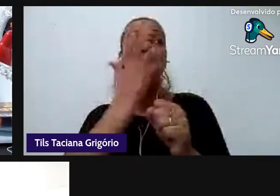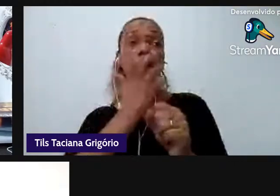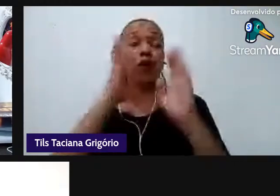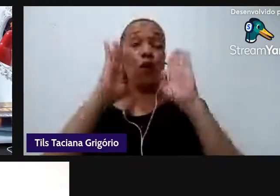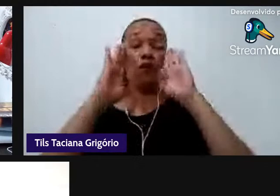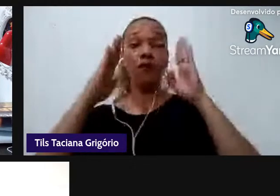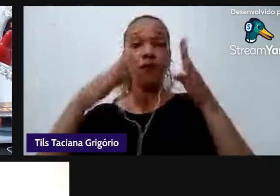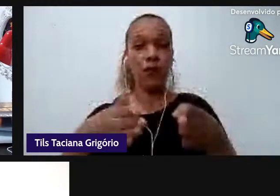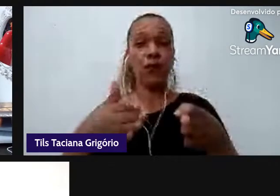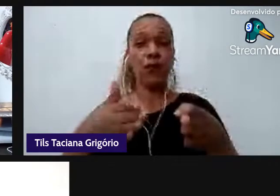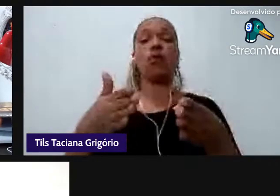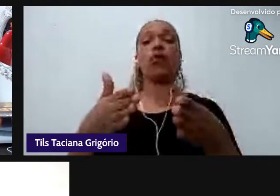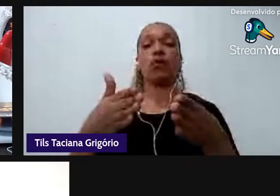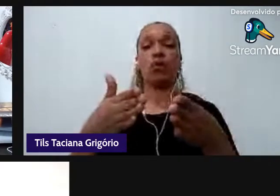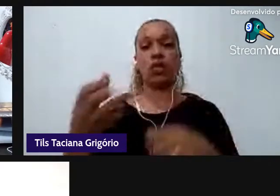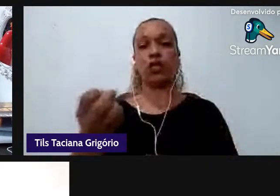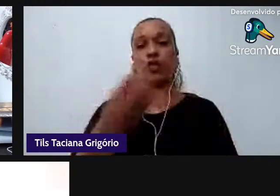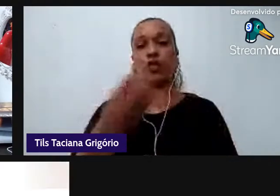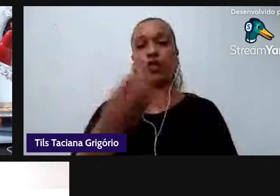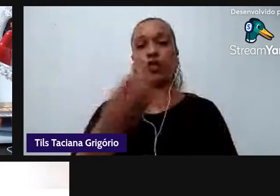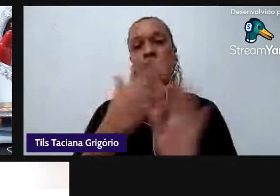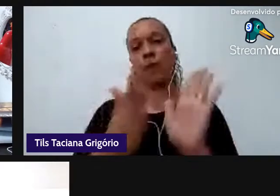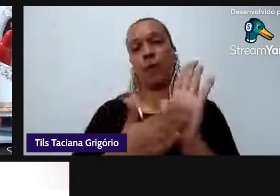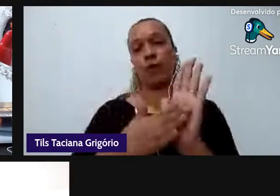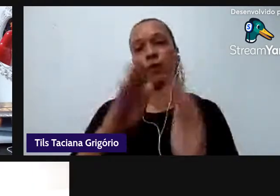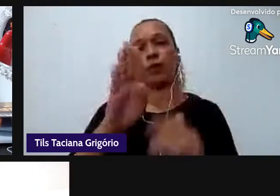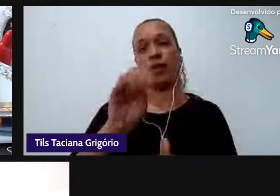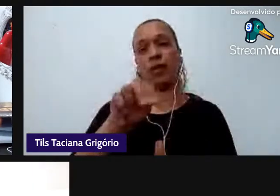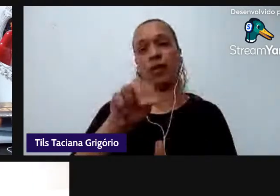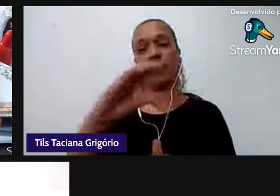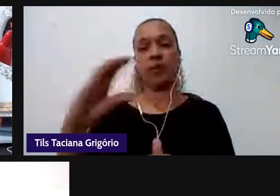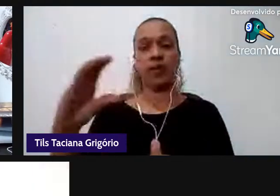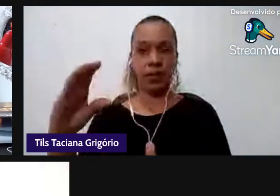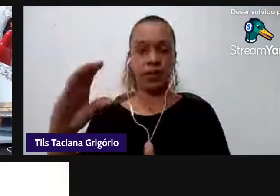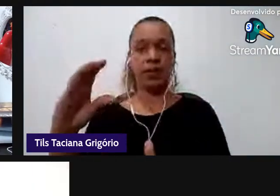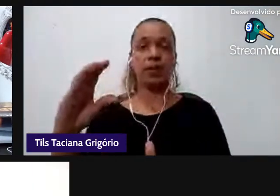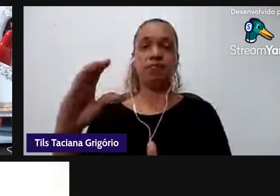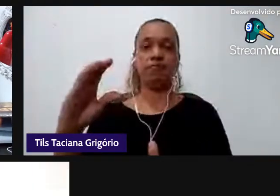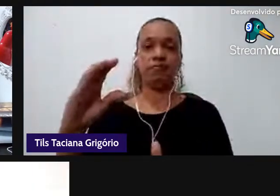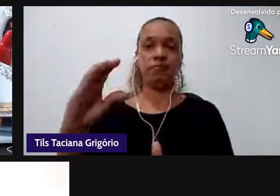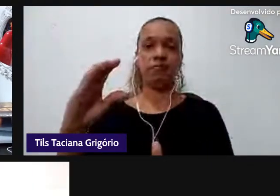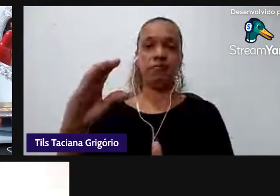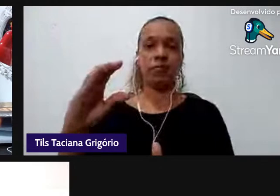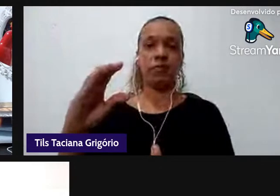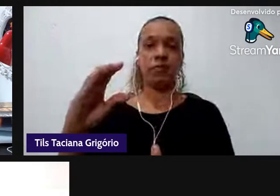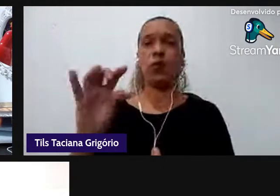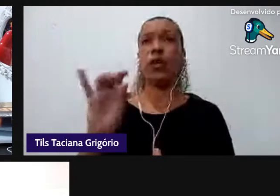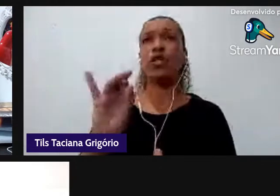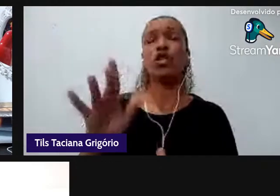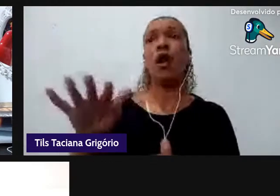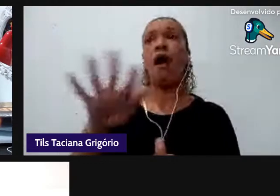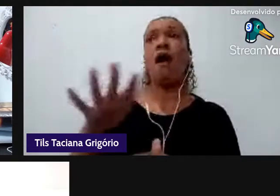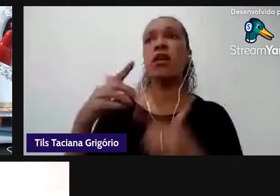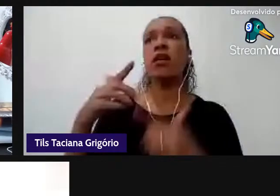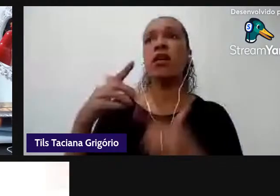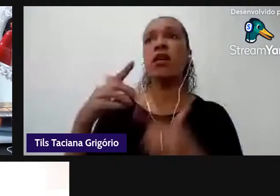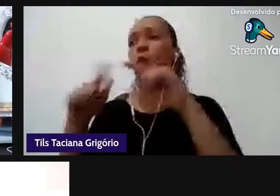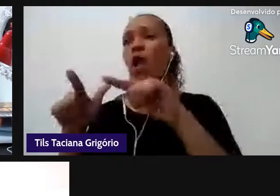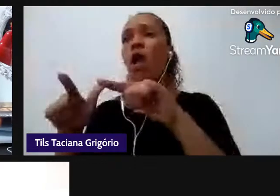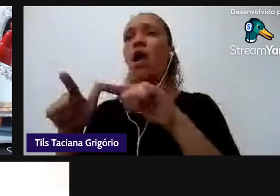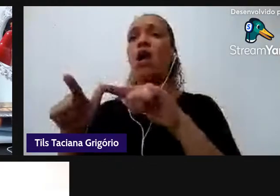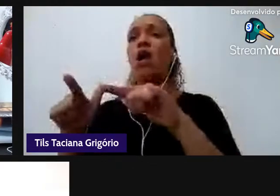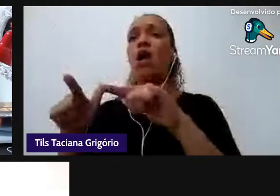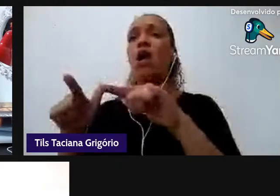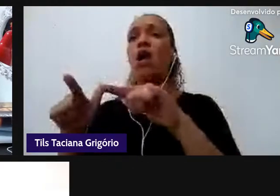novas proposições da BNCC não somente para a área de linguagem a gente está um pouco para o componente língua portuguesa mas um